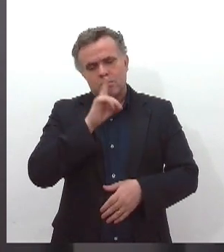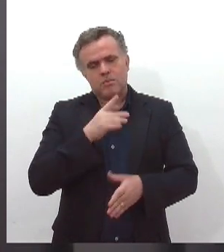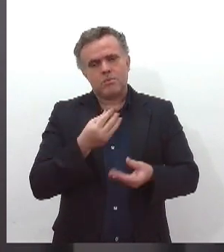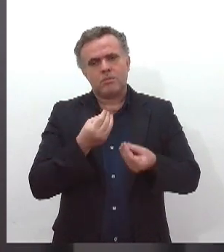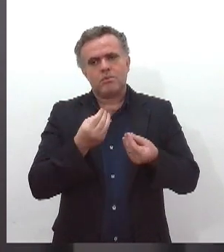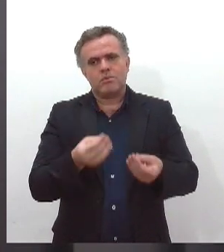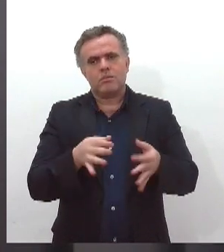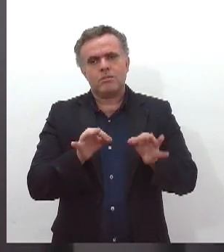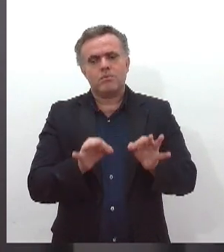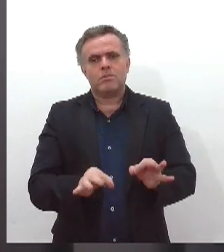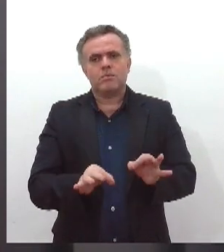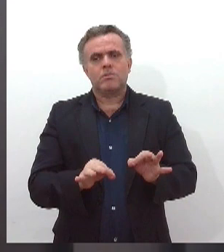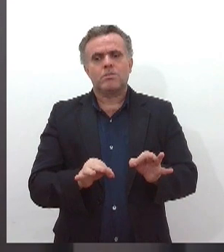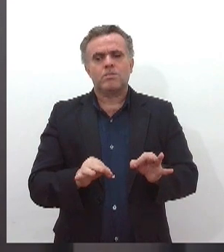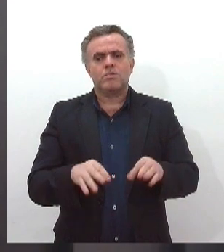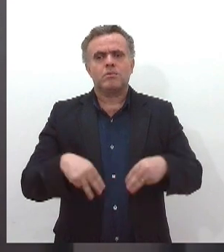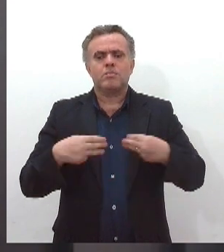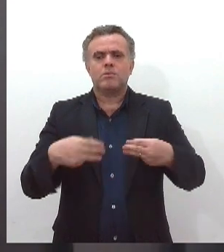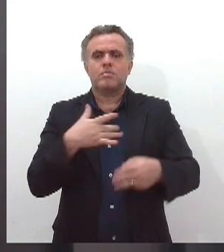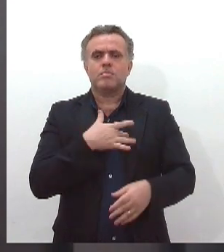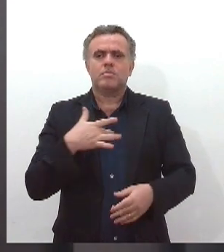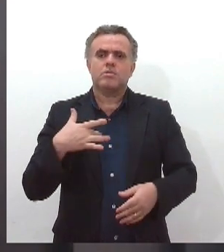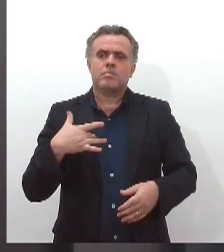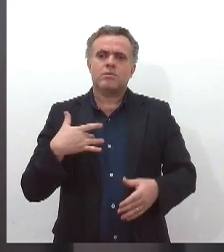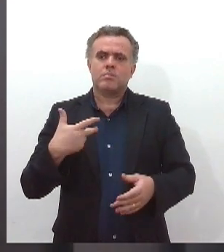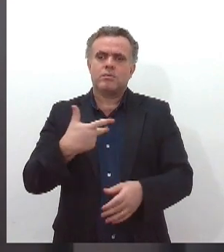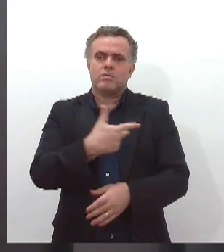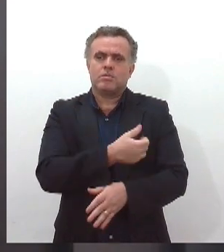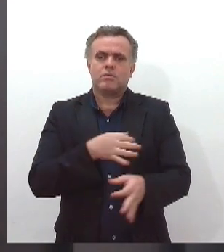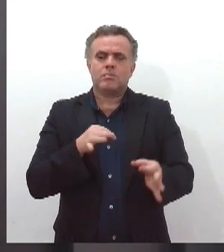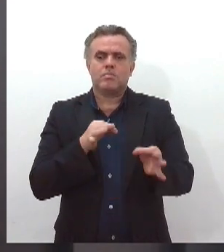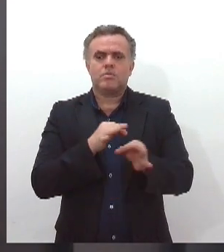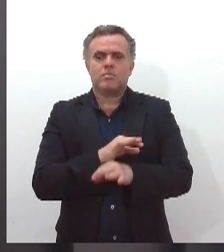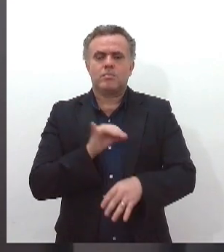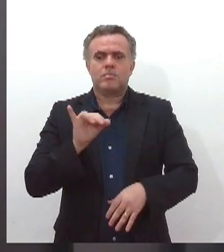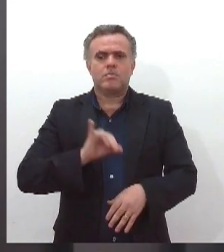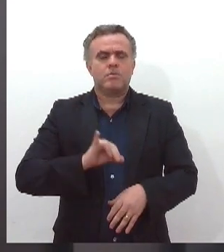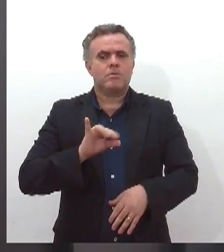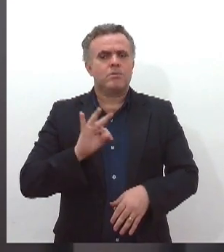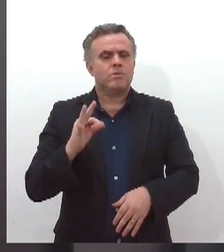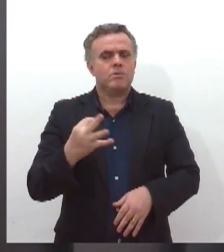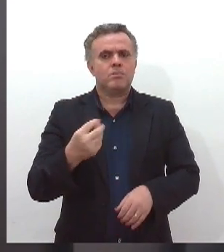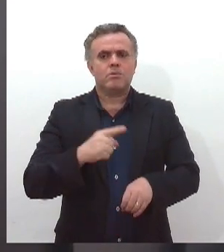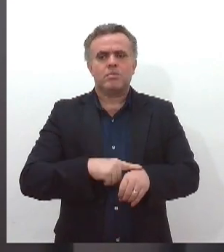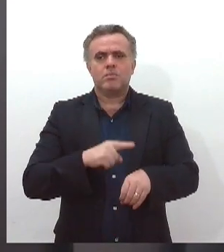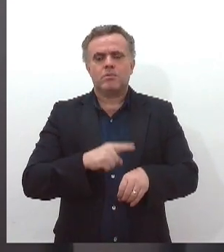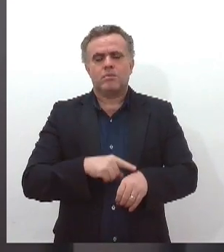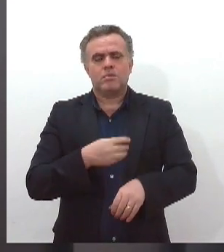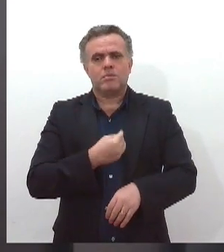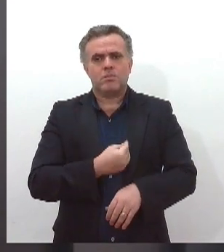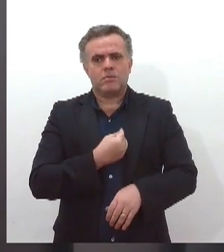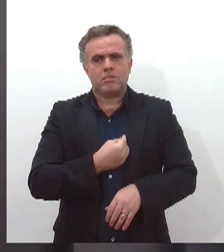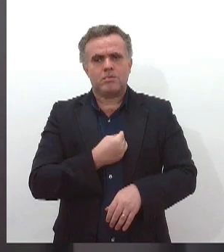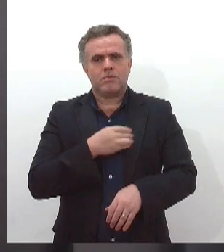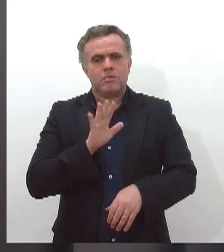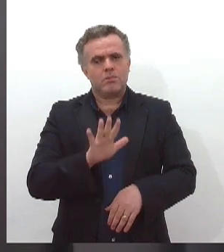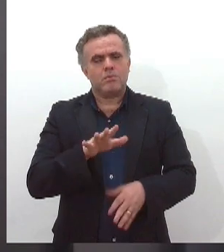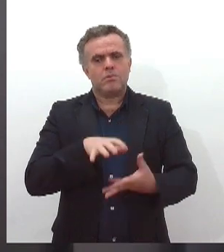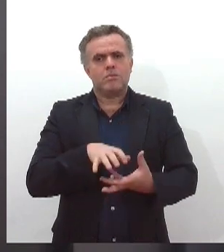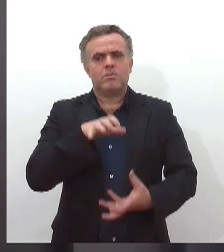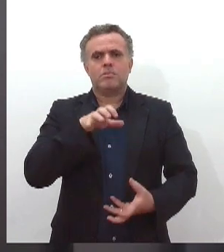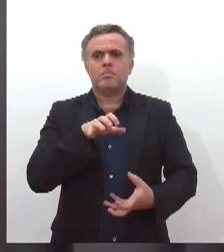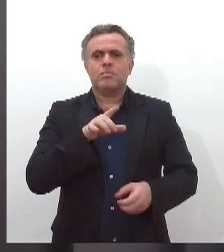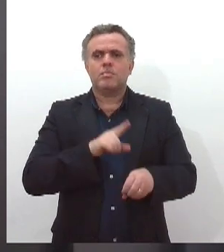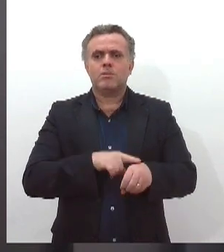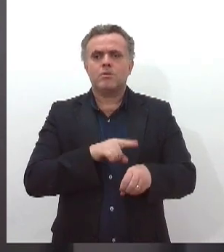Ministério da Saúde, a vacinação é importante em todos os momentos da vida, mas na terceira idade é o momento em que o sistema